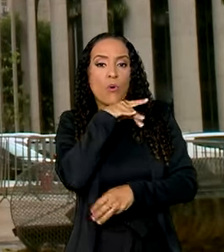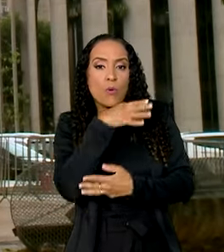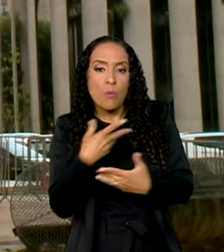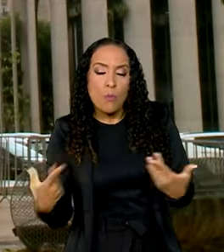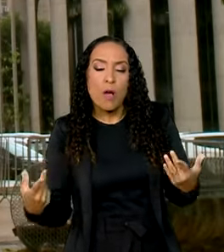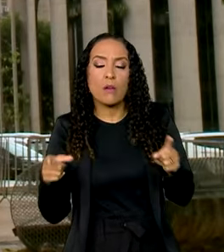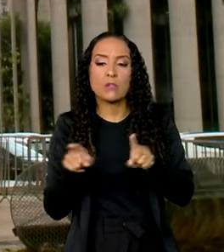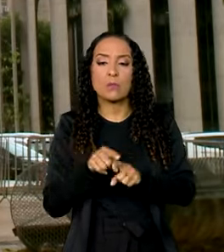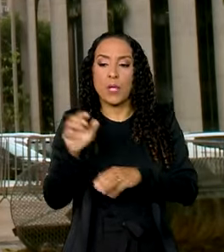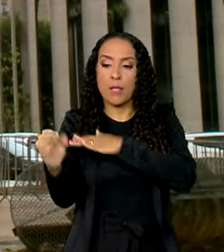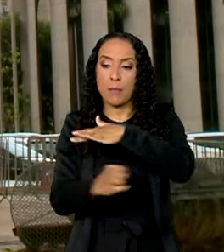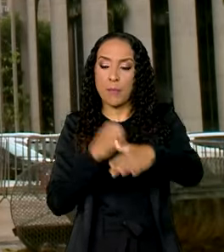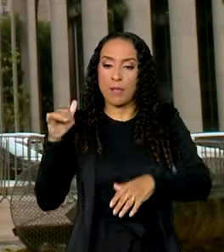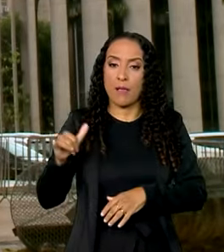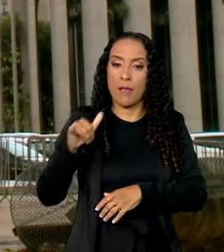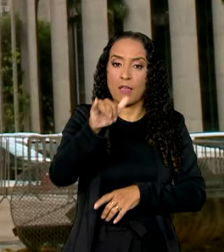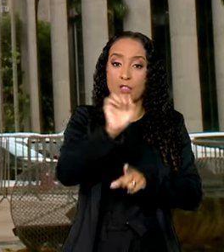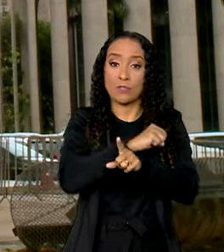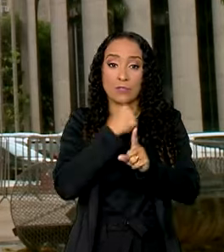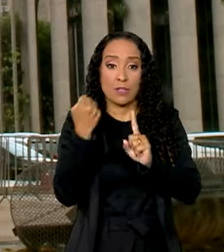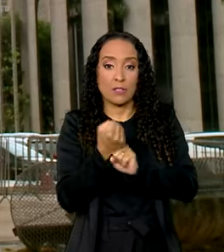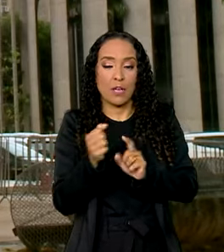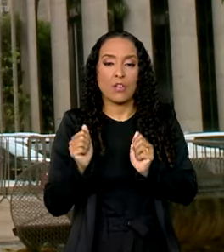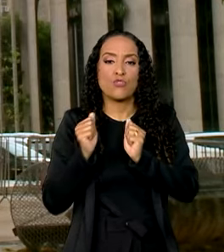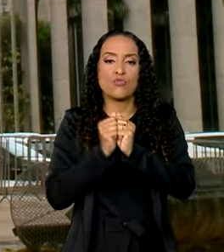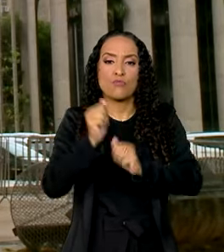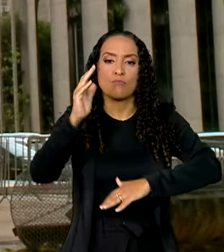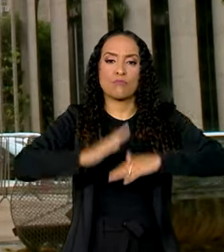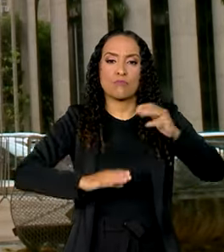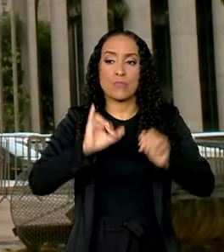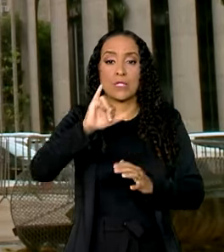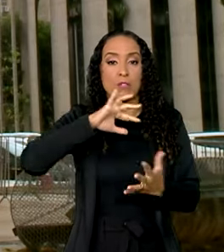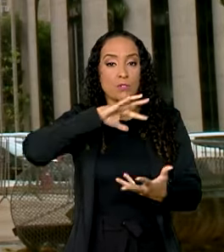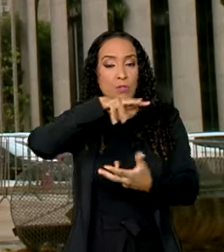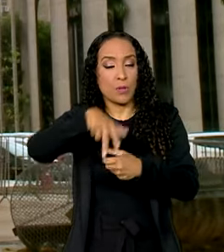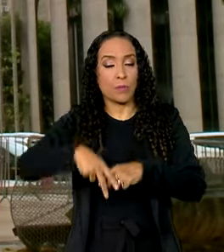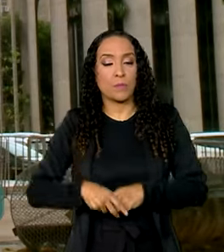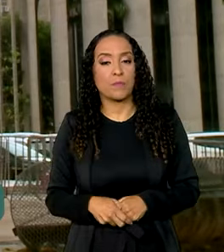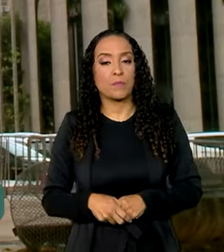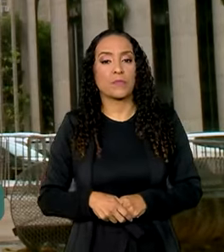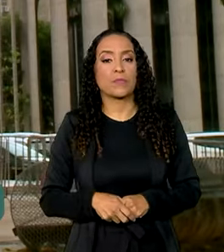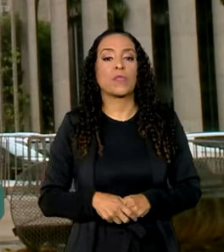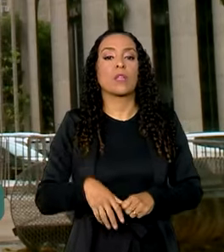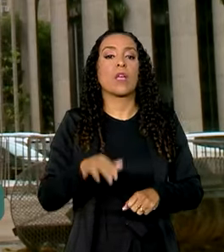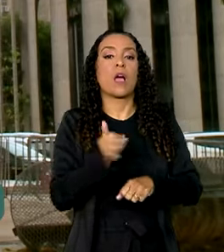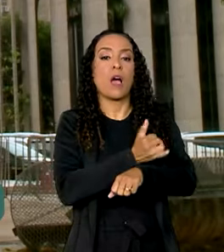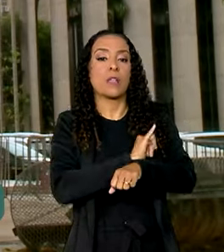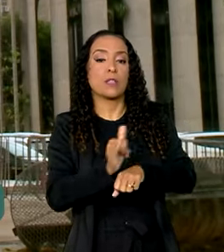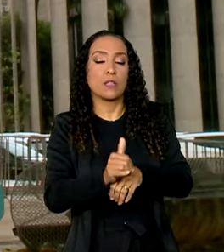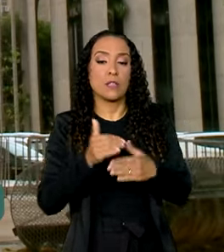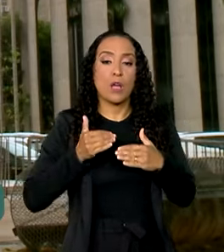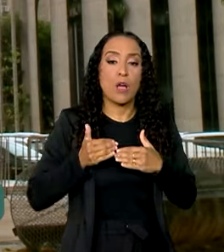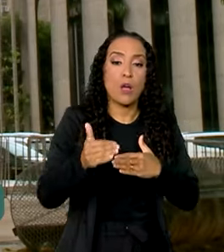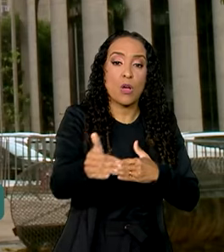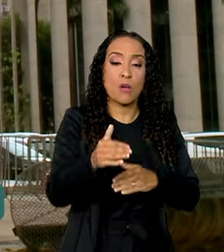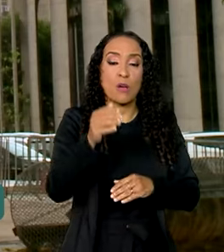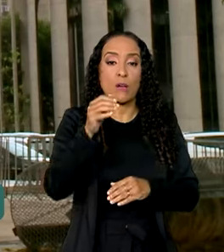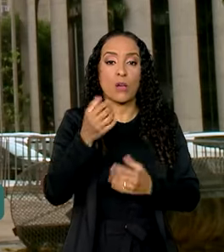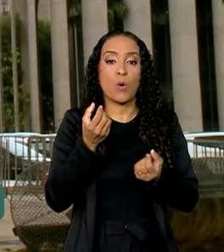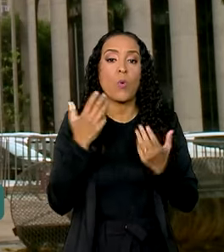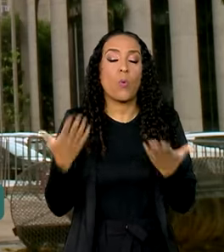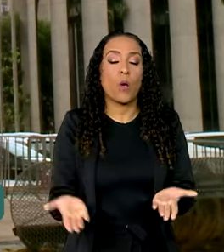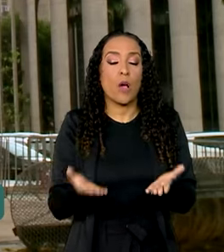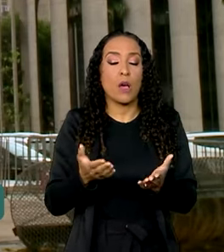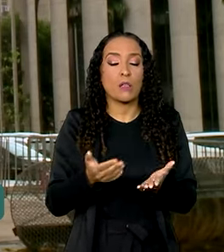companhias aéreas e sociedade civil, seguindo práticas internacionais. A medida passa a valer a partir de dezembro em